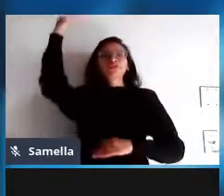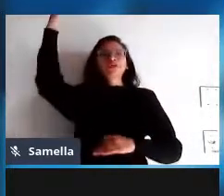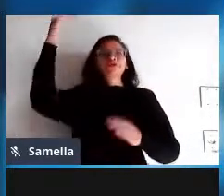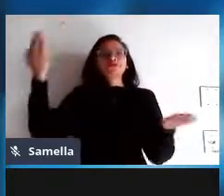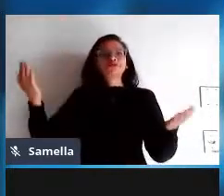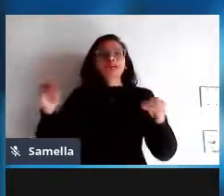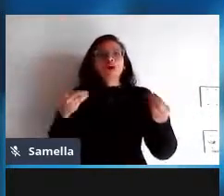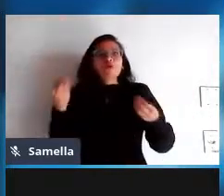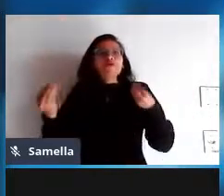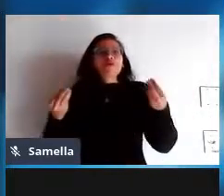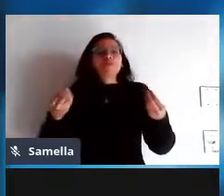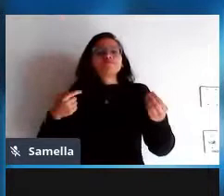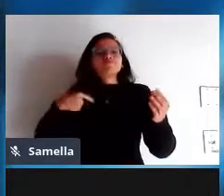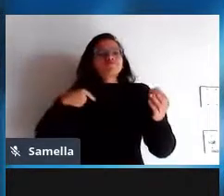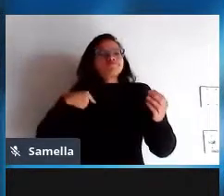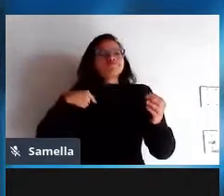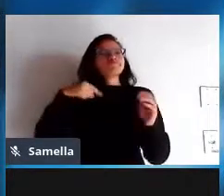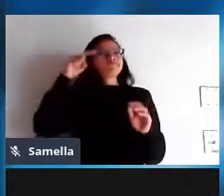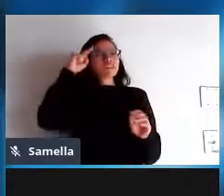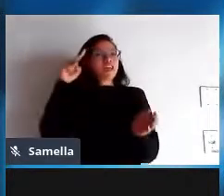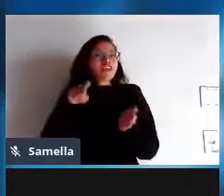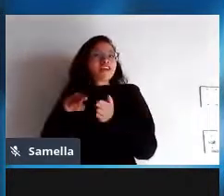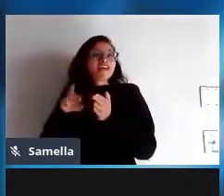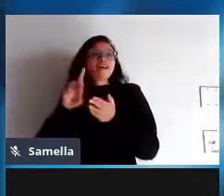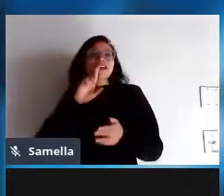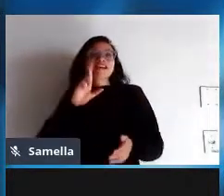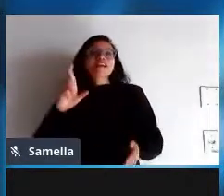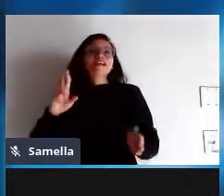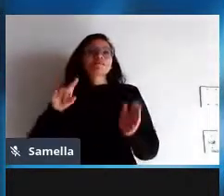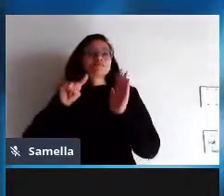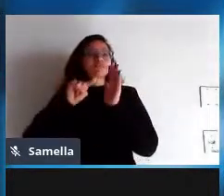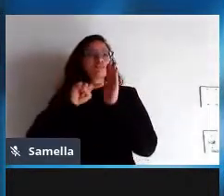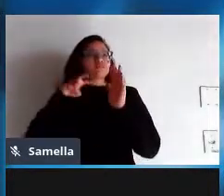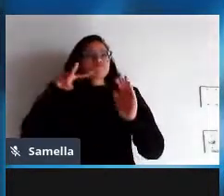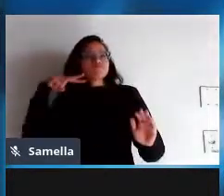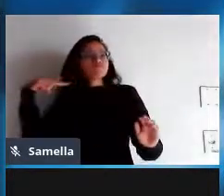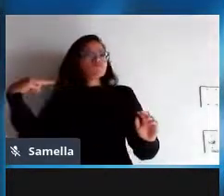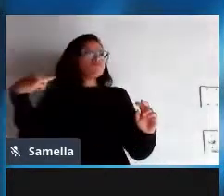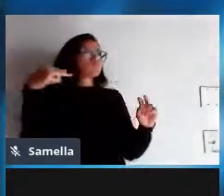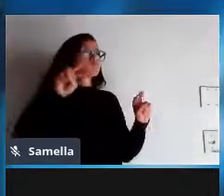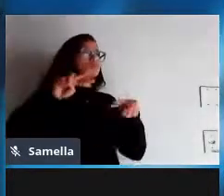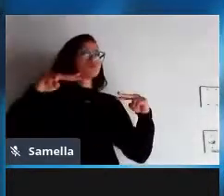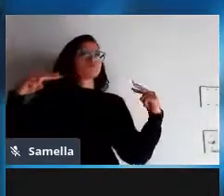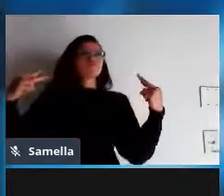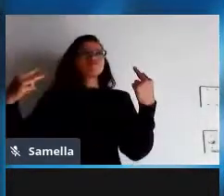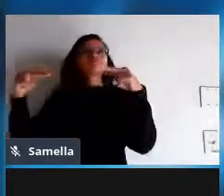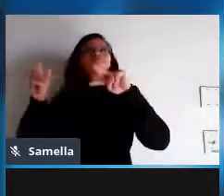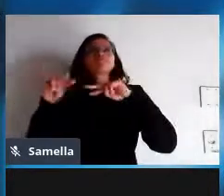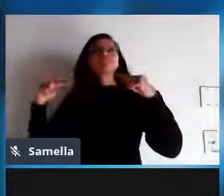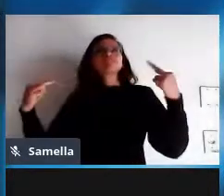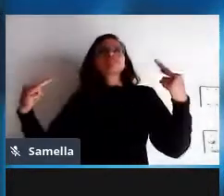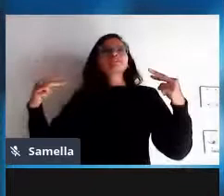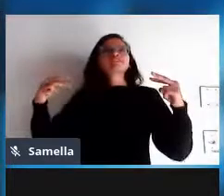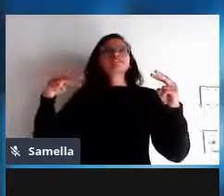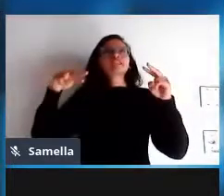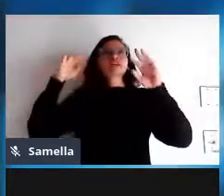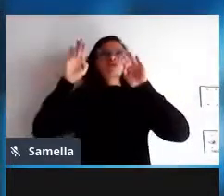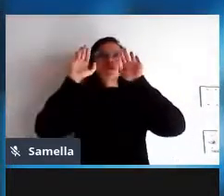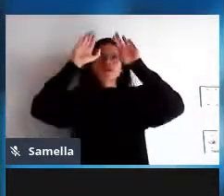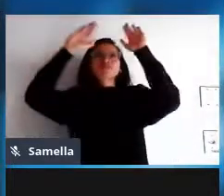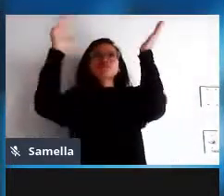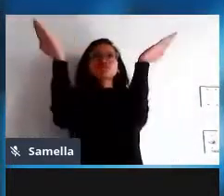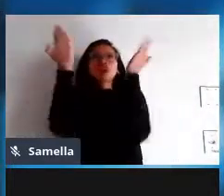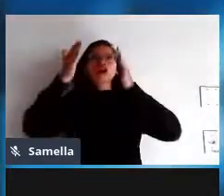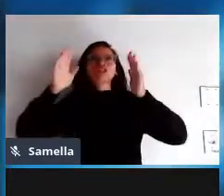olha eu fiquei um bom tempo olhando o mármore até enxergar Davi depois eu peguei o martelo e o